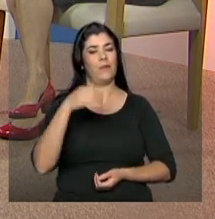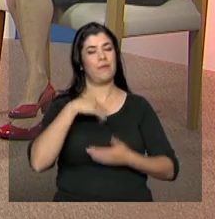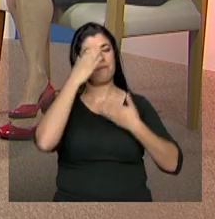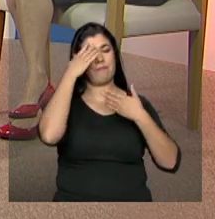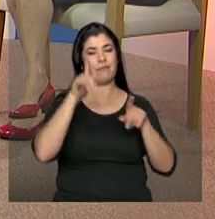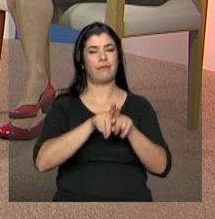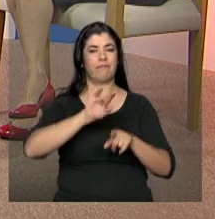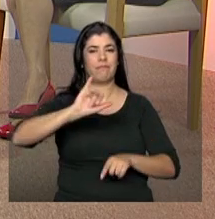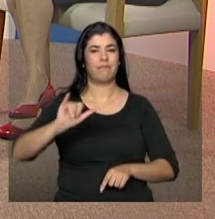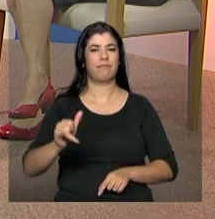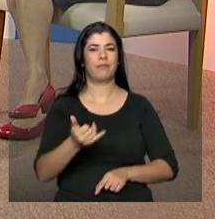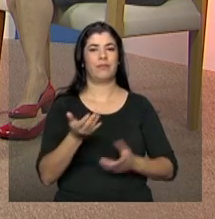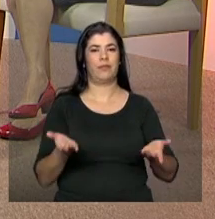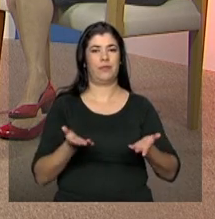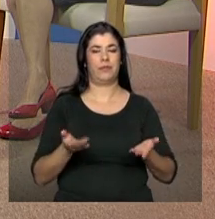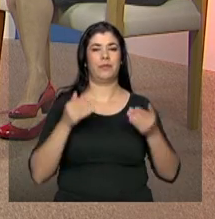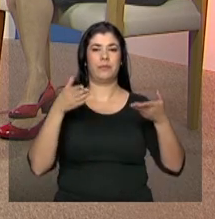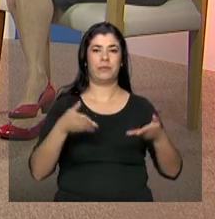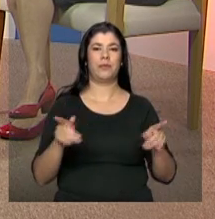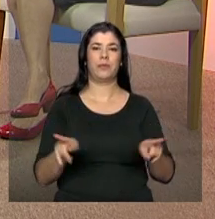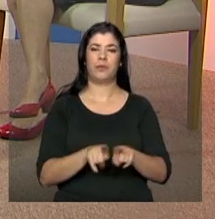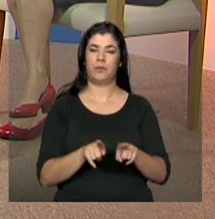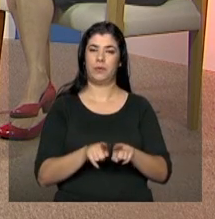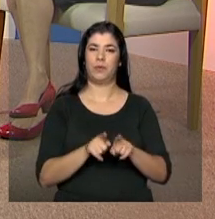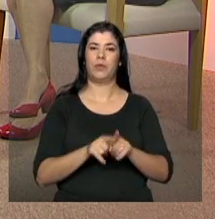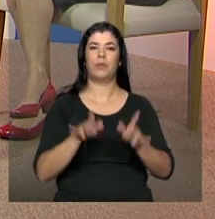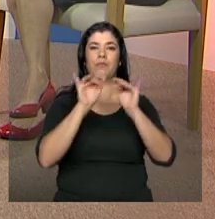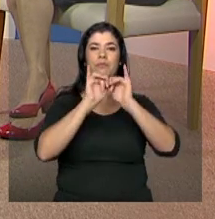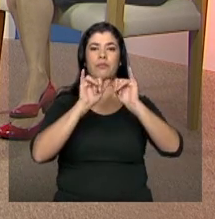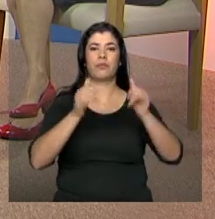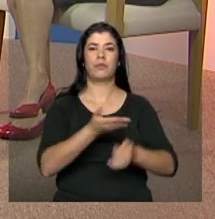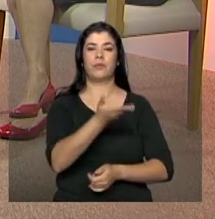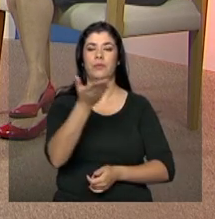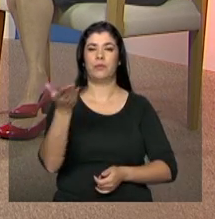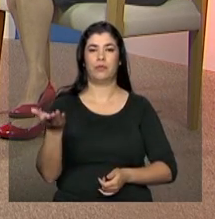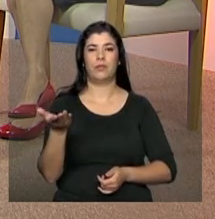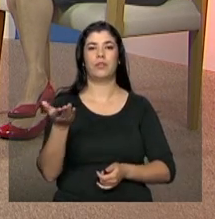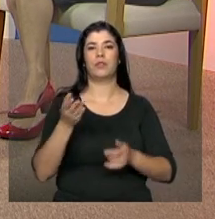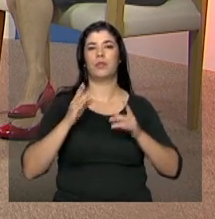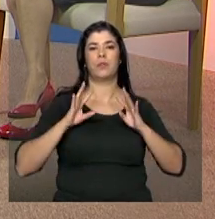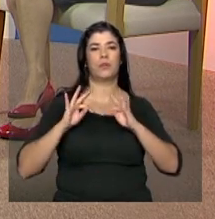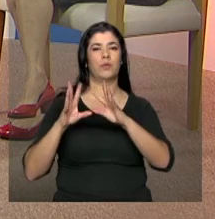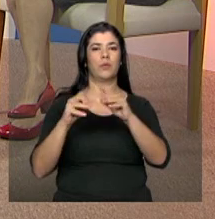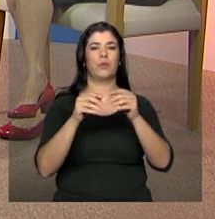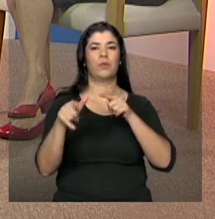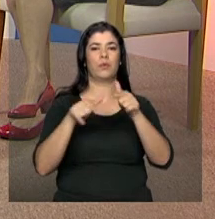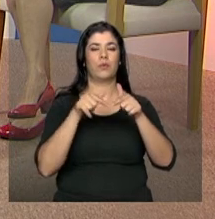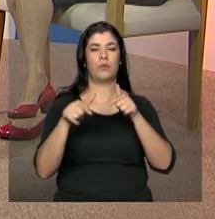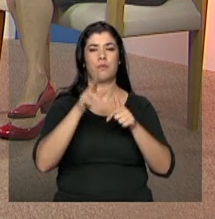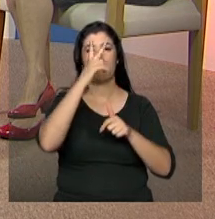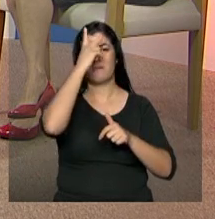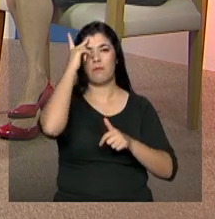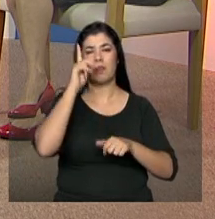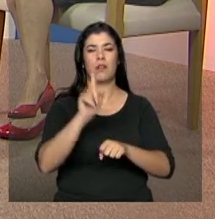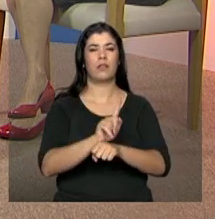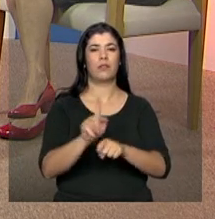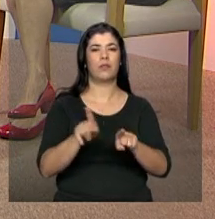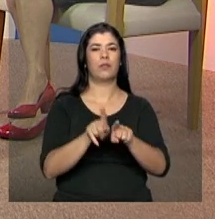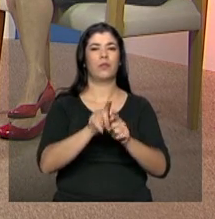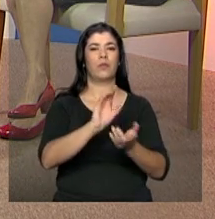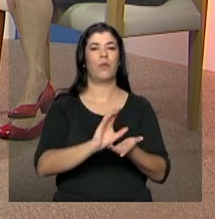oportunidade e por estar aqui levando essas informações para todo o conjunto de trabalhadores, gestores,